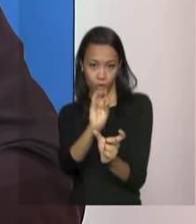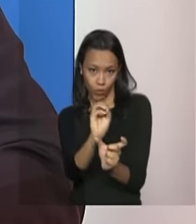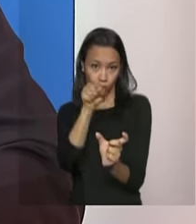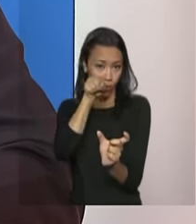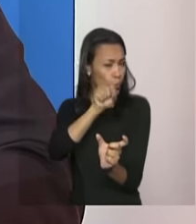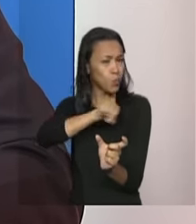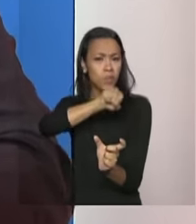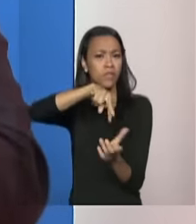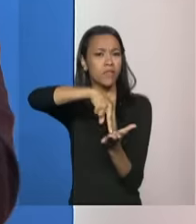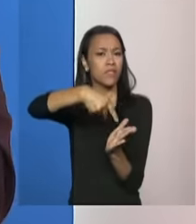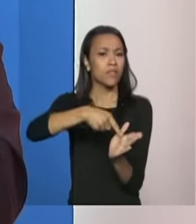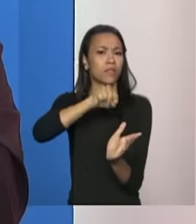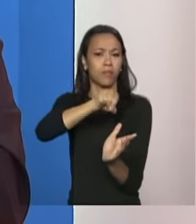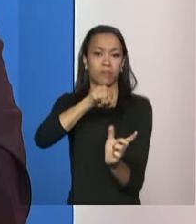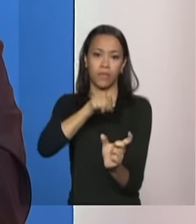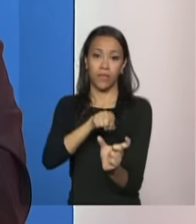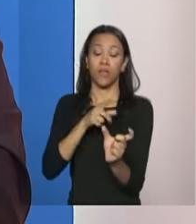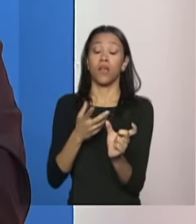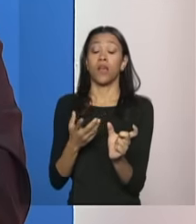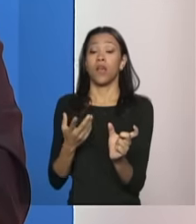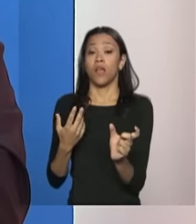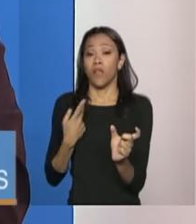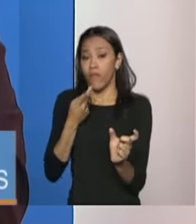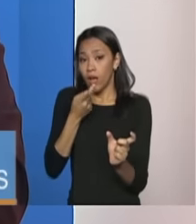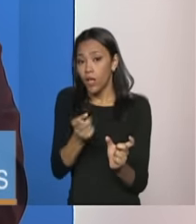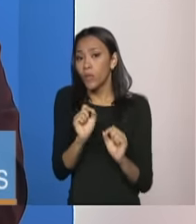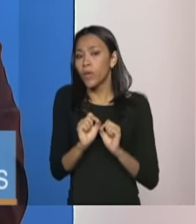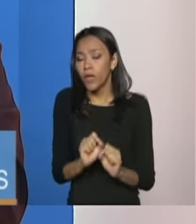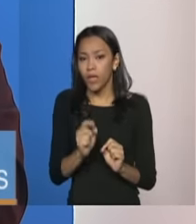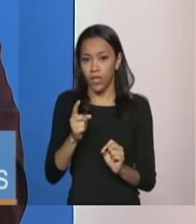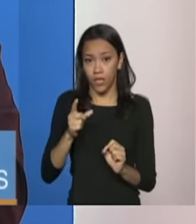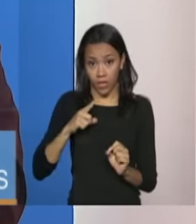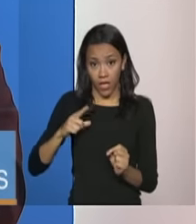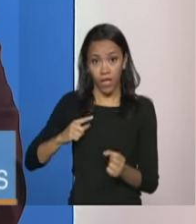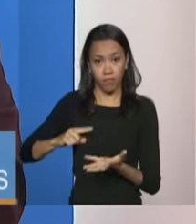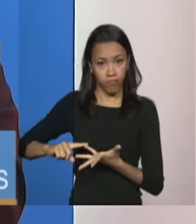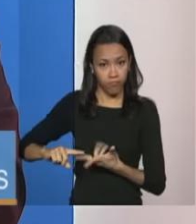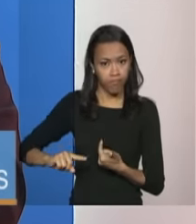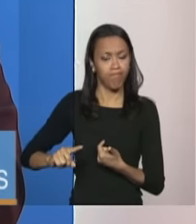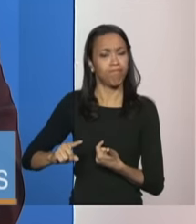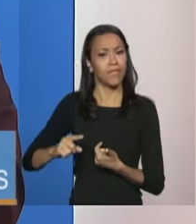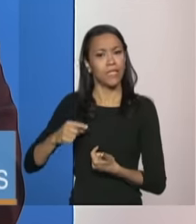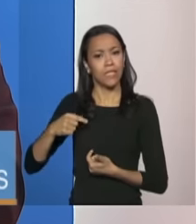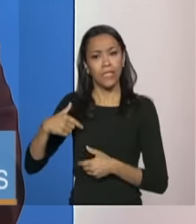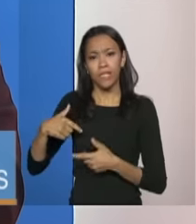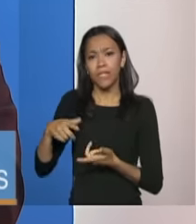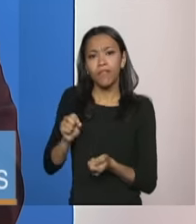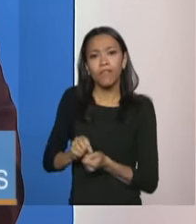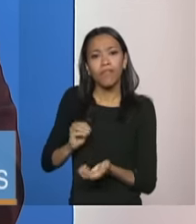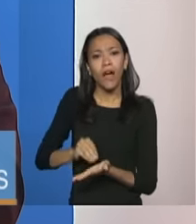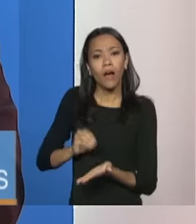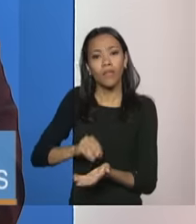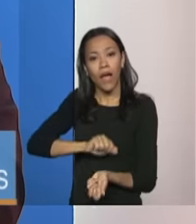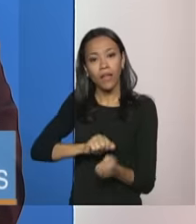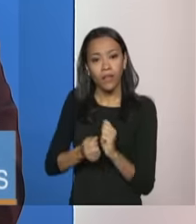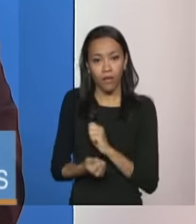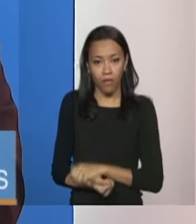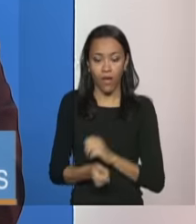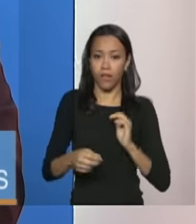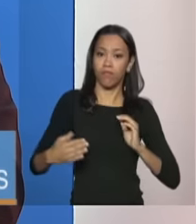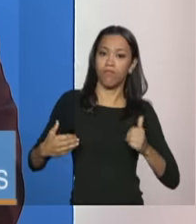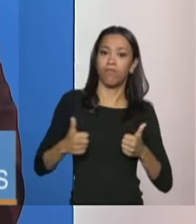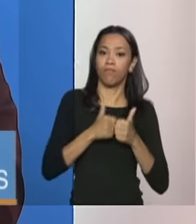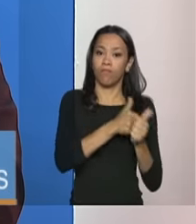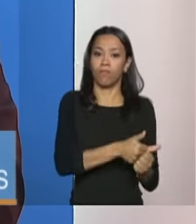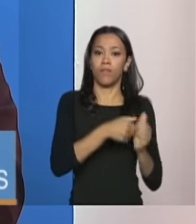oferta dos serviços é porque a gente está partindo do entendimento de que existem serviços que ainda não estão adequados às normativas e que ainda